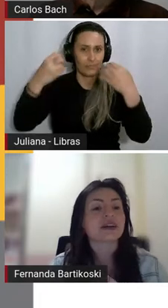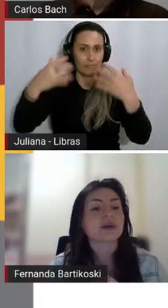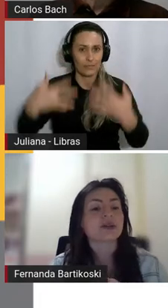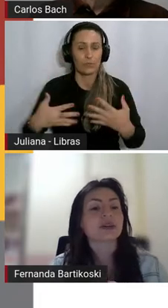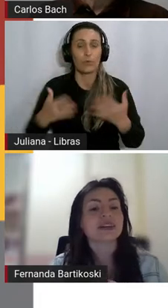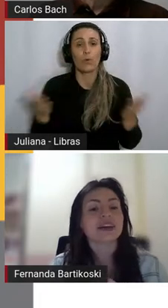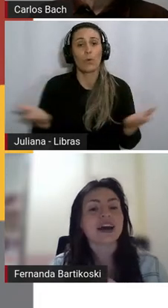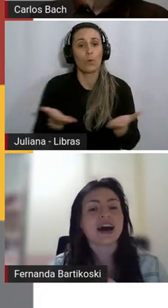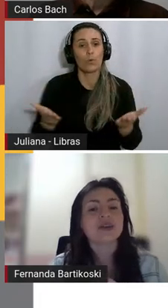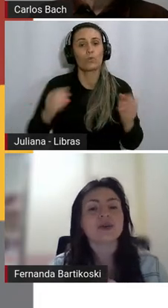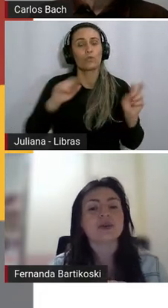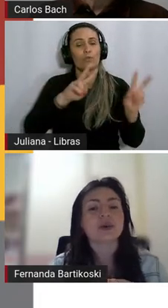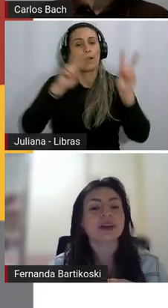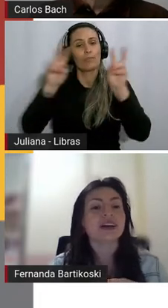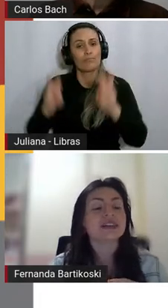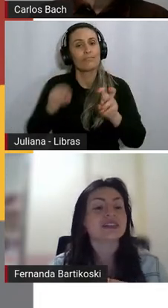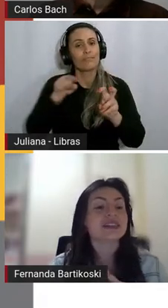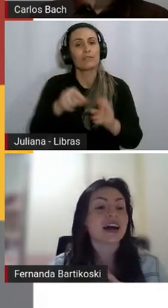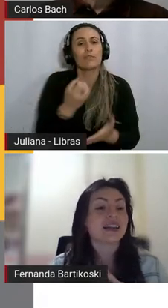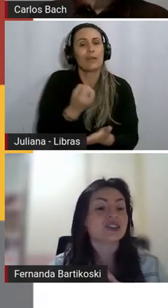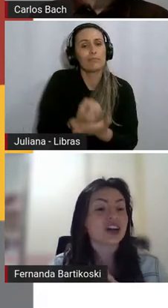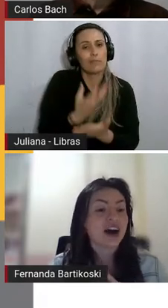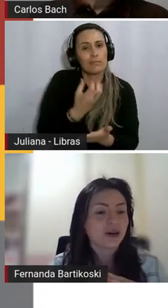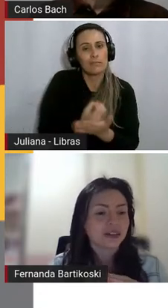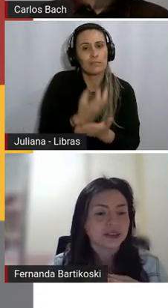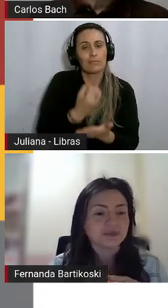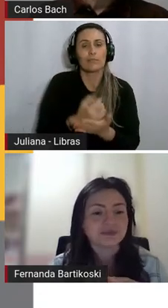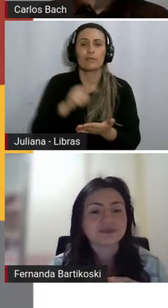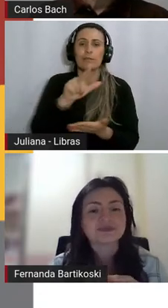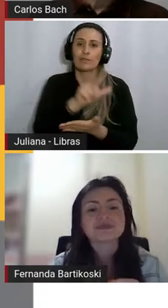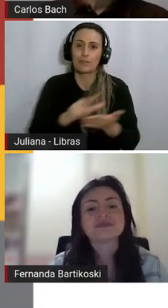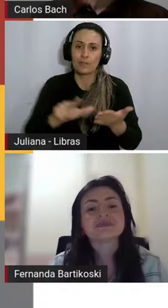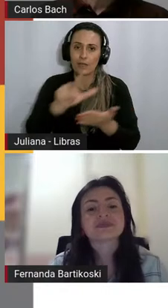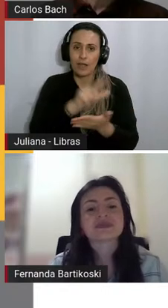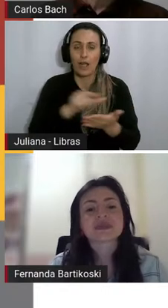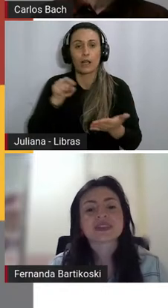live é o letramento literário, crônicas em sala de aula.